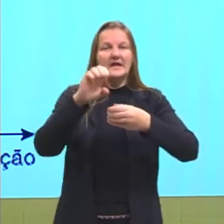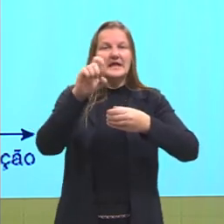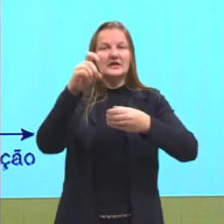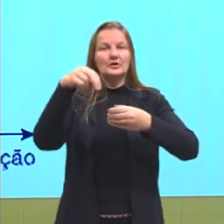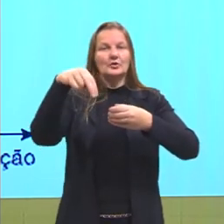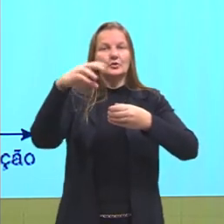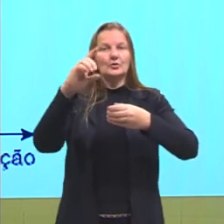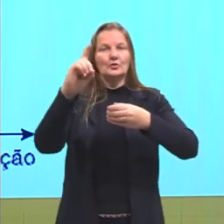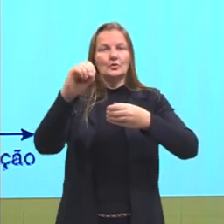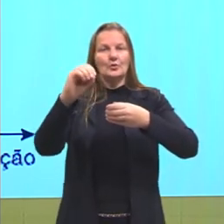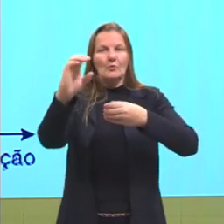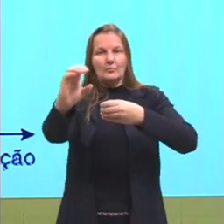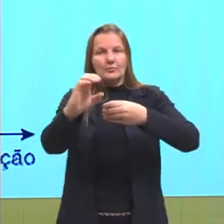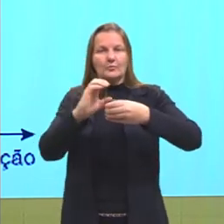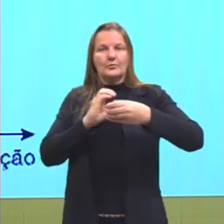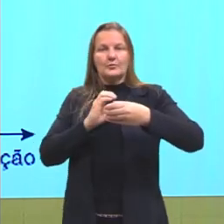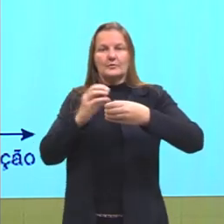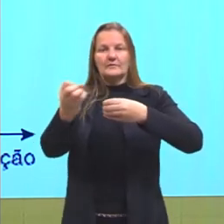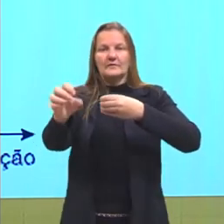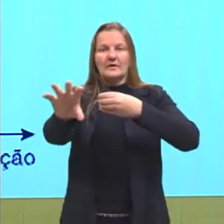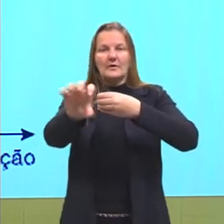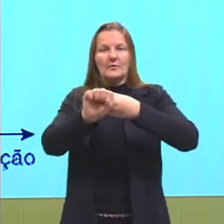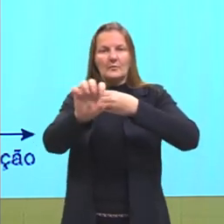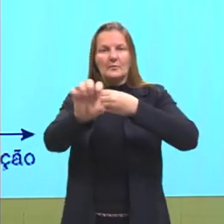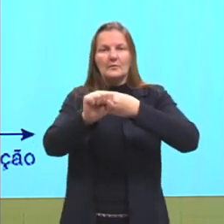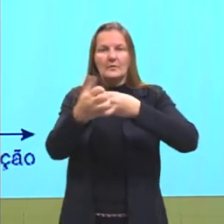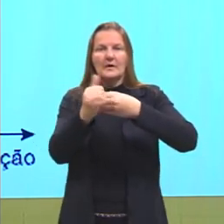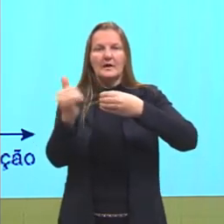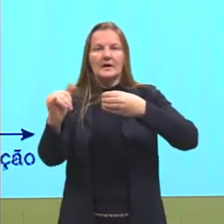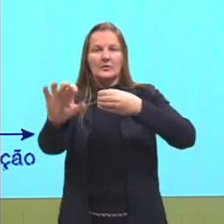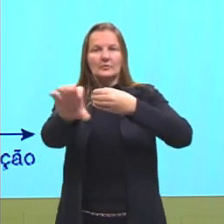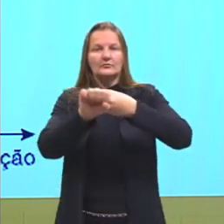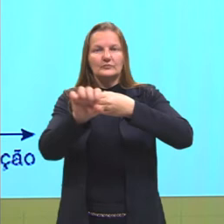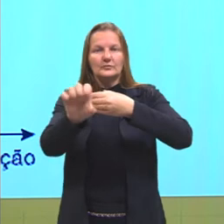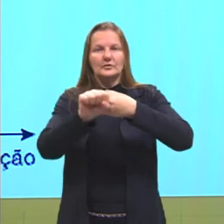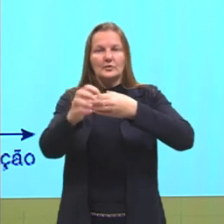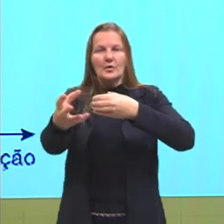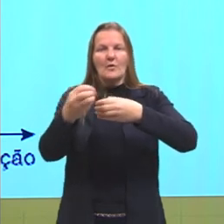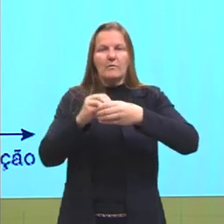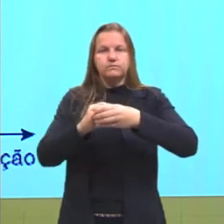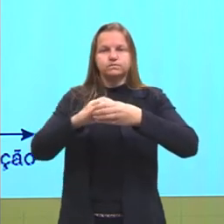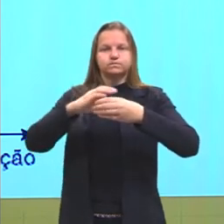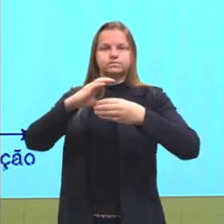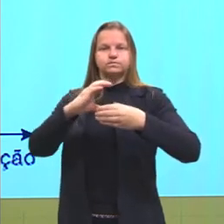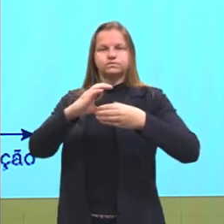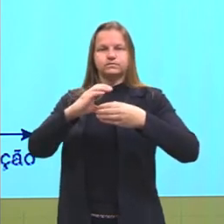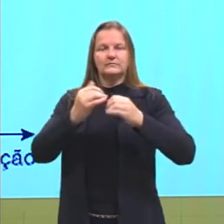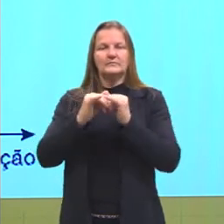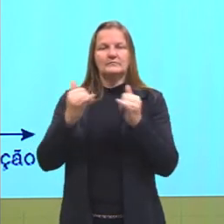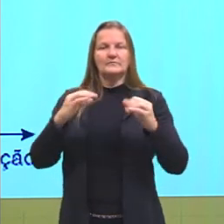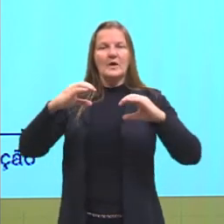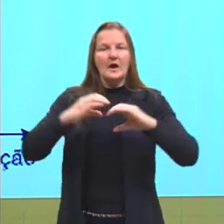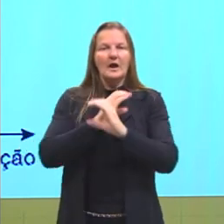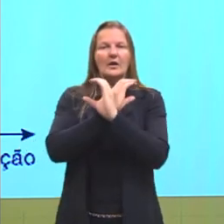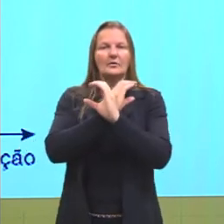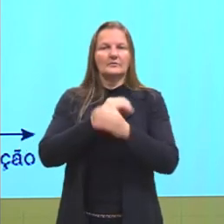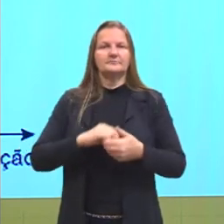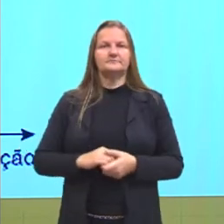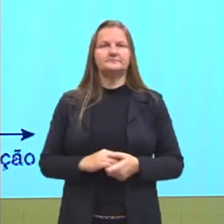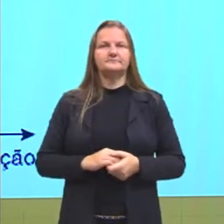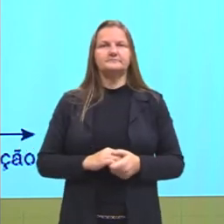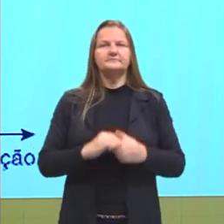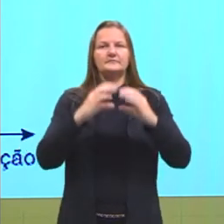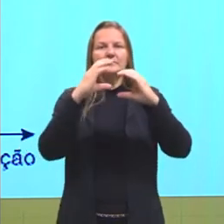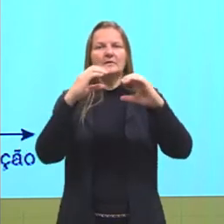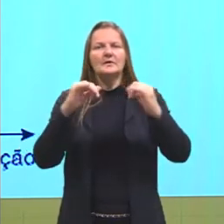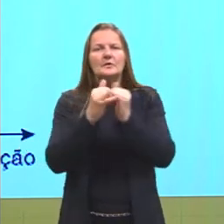Ela parte de uma energia menor nos reagentes, eu vou ter o meu pico energético ali do complexo ativado, vou perder